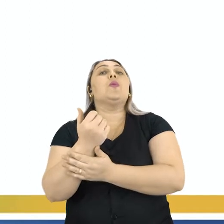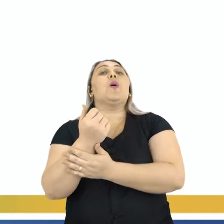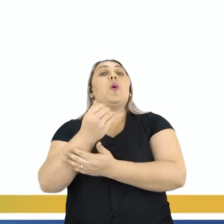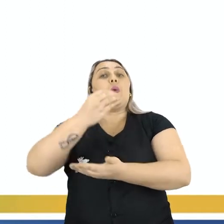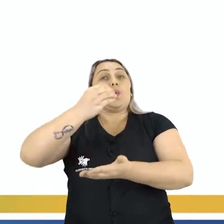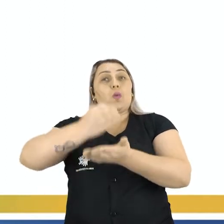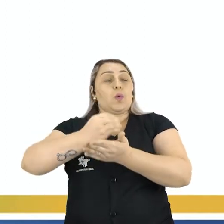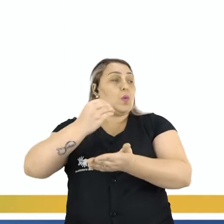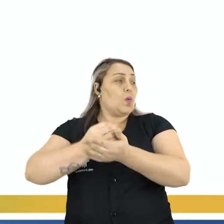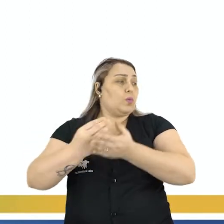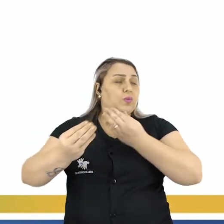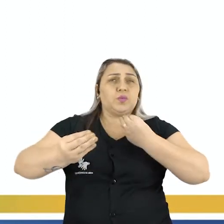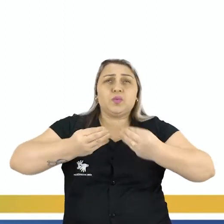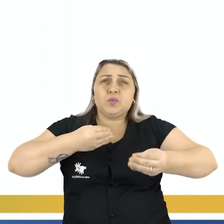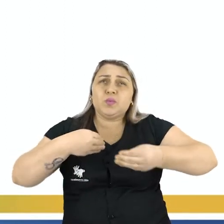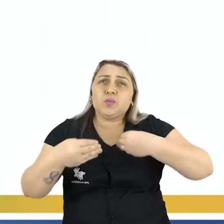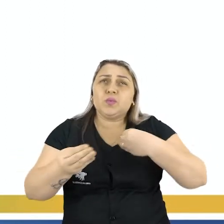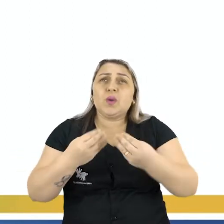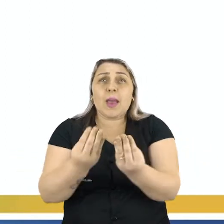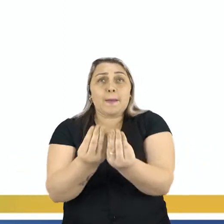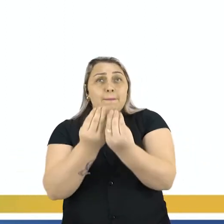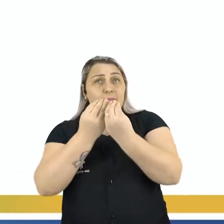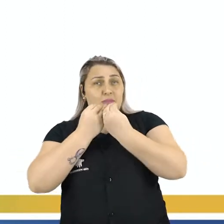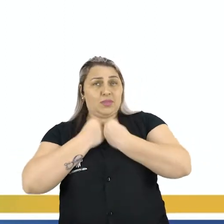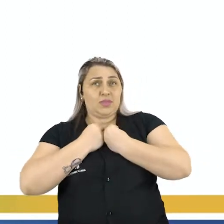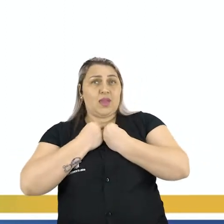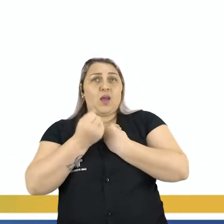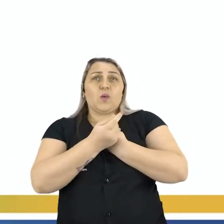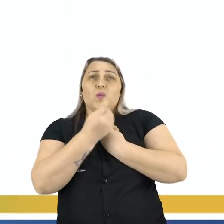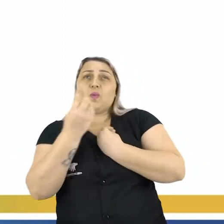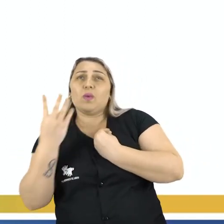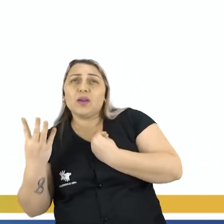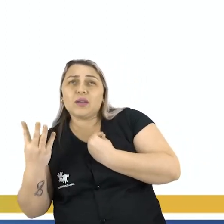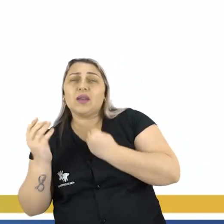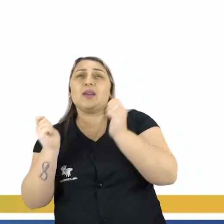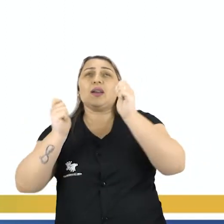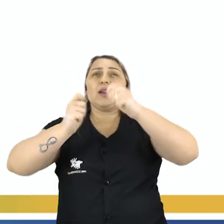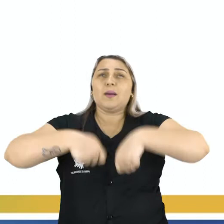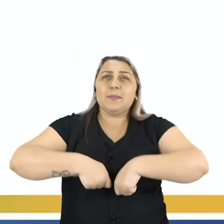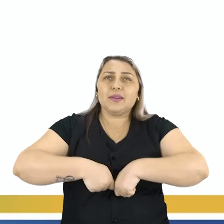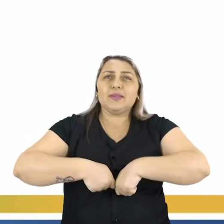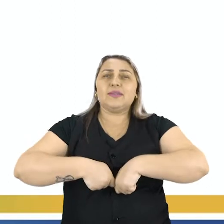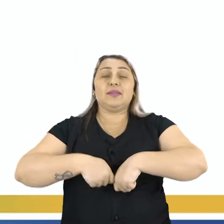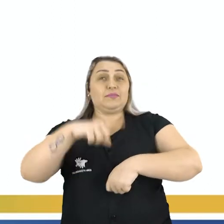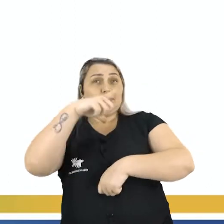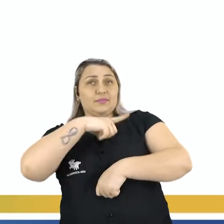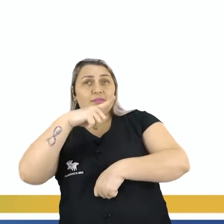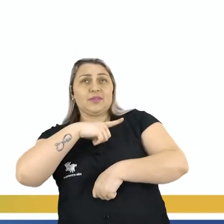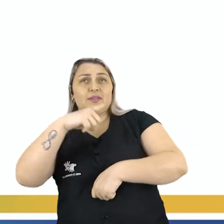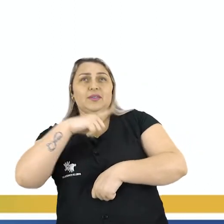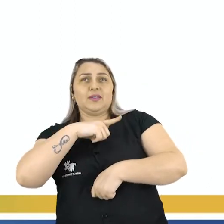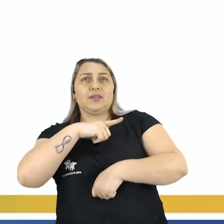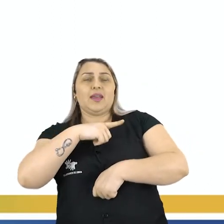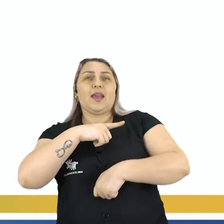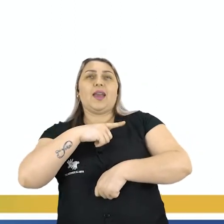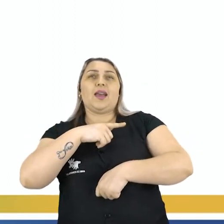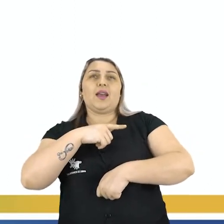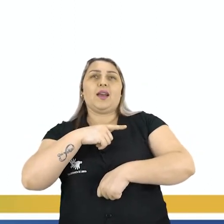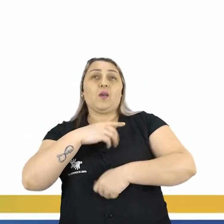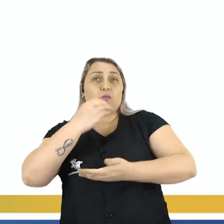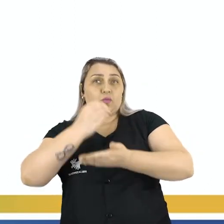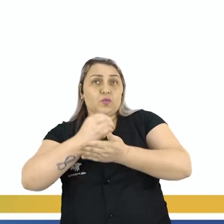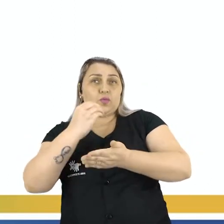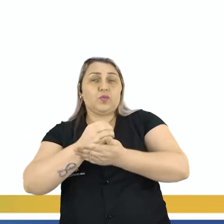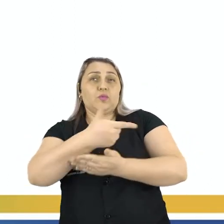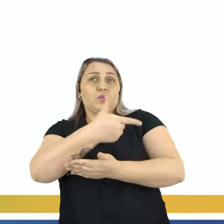descartáveis E me dá a quantidade, a capacidade que esses copos têm Que são copos de